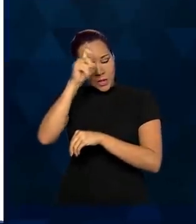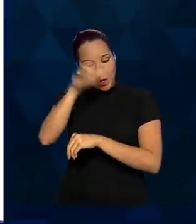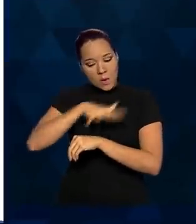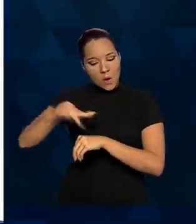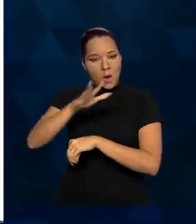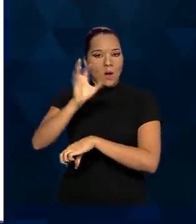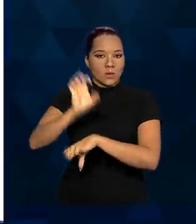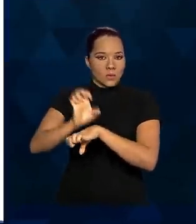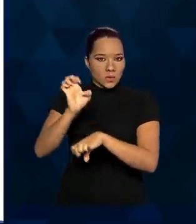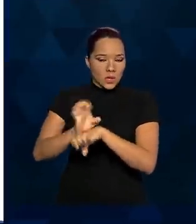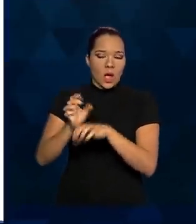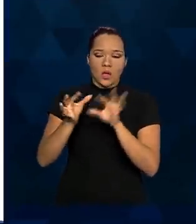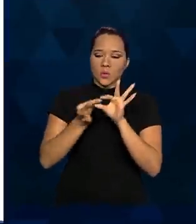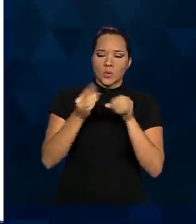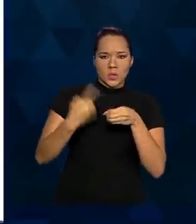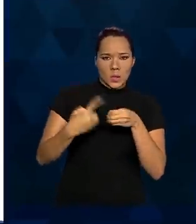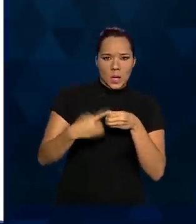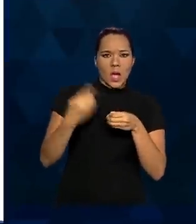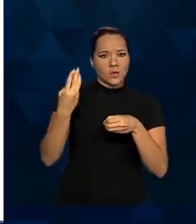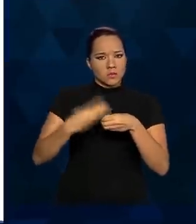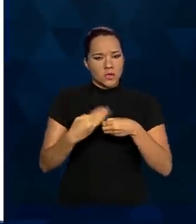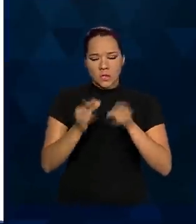área do estado interior e capital.